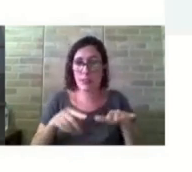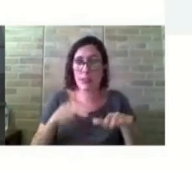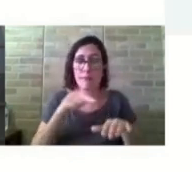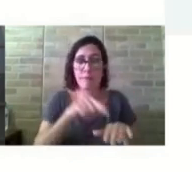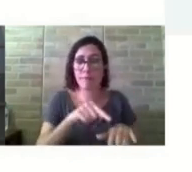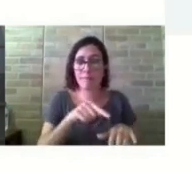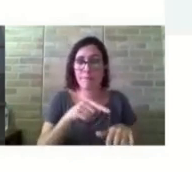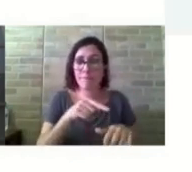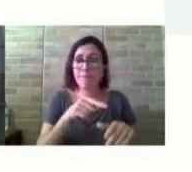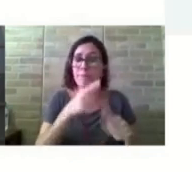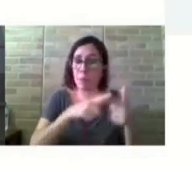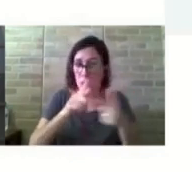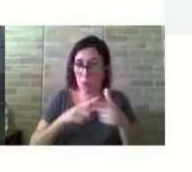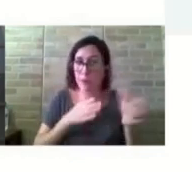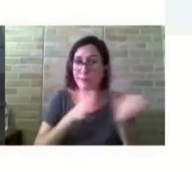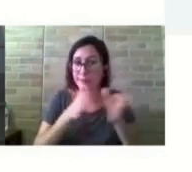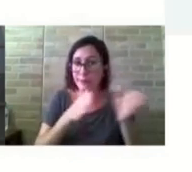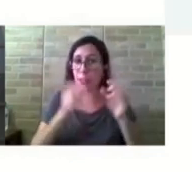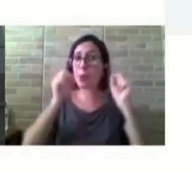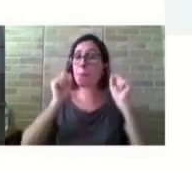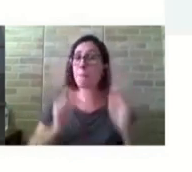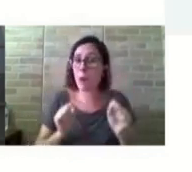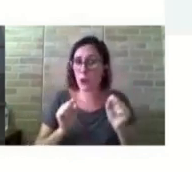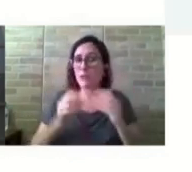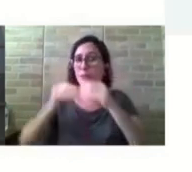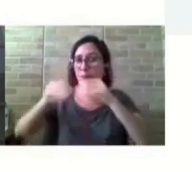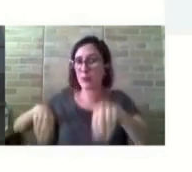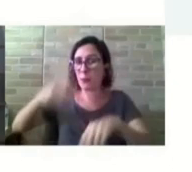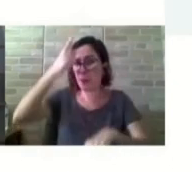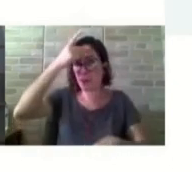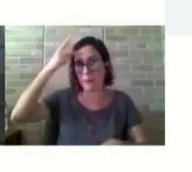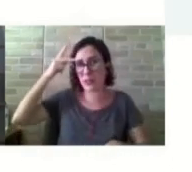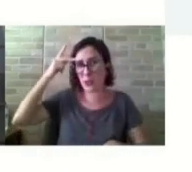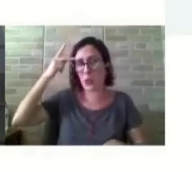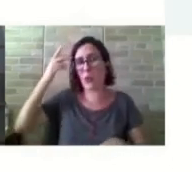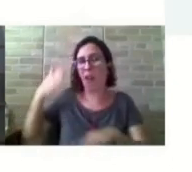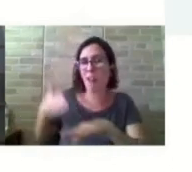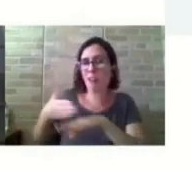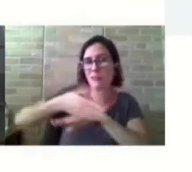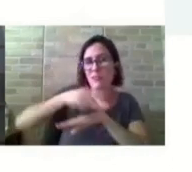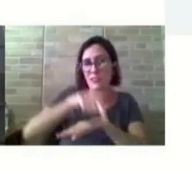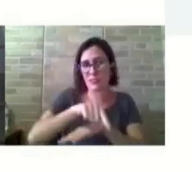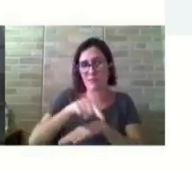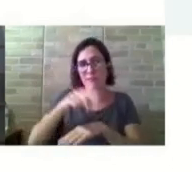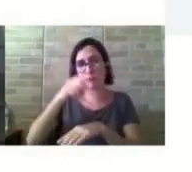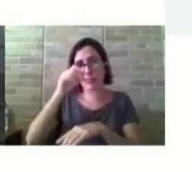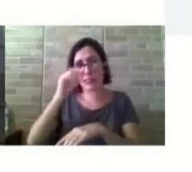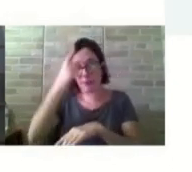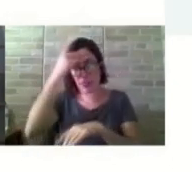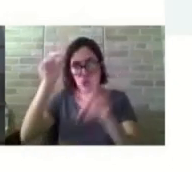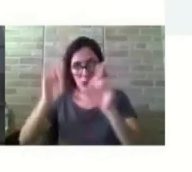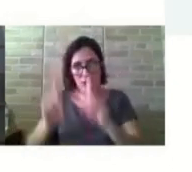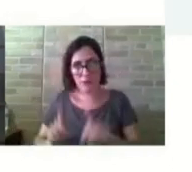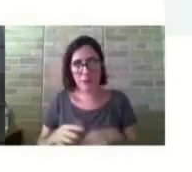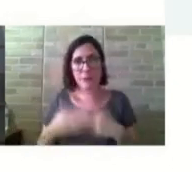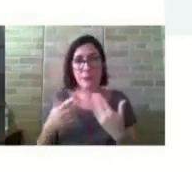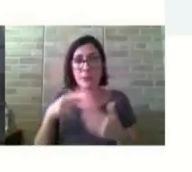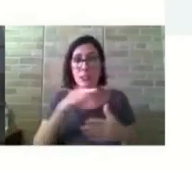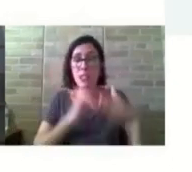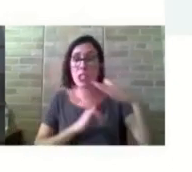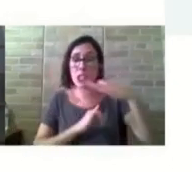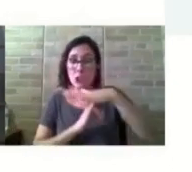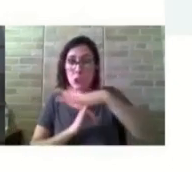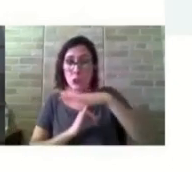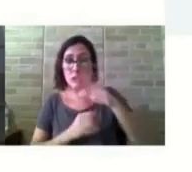ou de mais de um tipo de deficiência. A instituição precisa prever o orçamento para adequação ou inserção de alguns